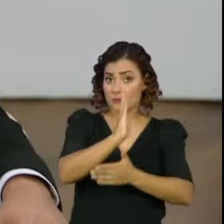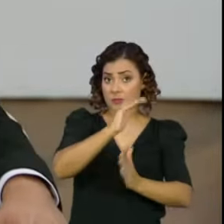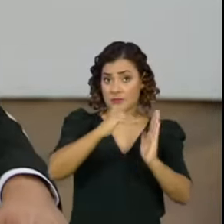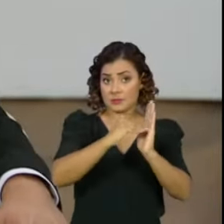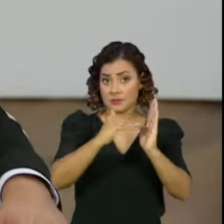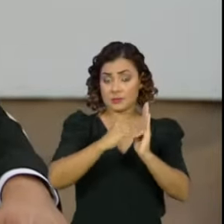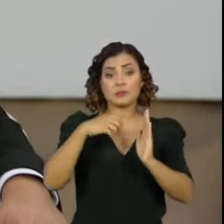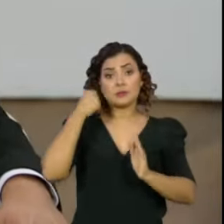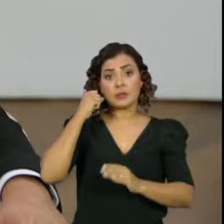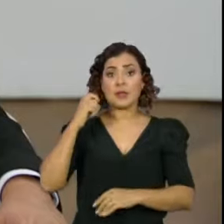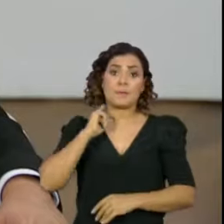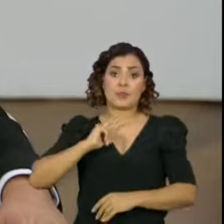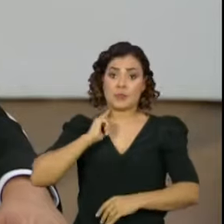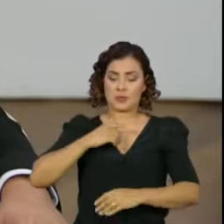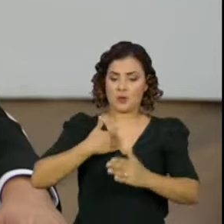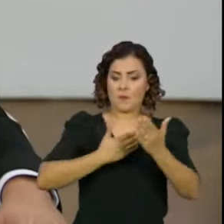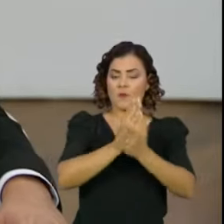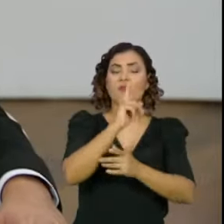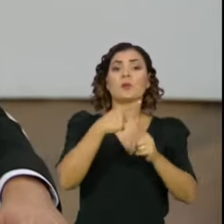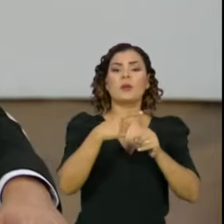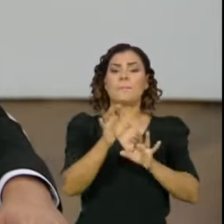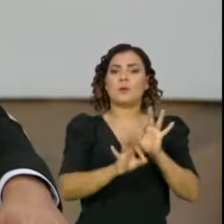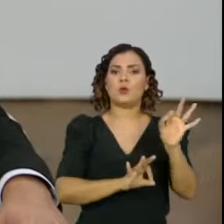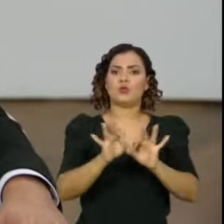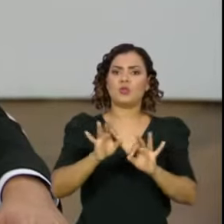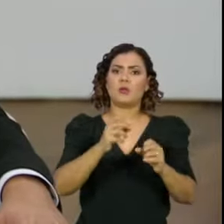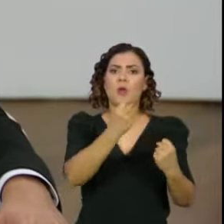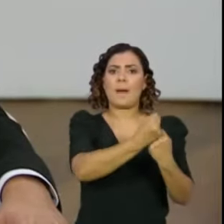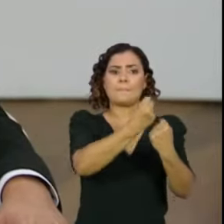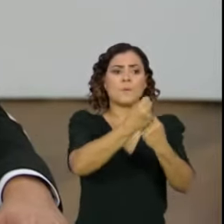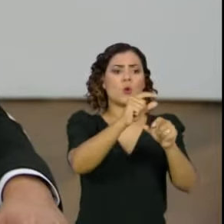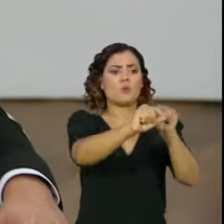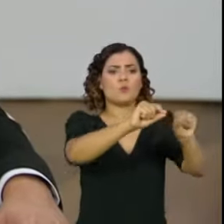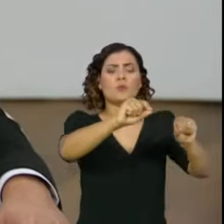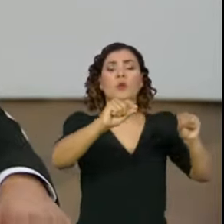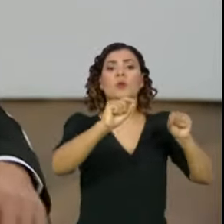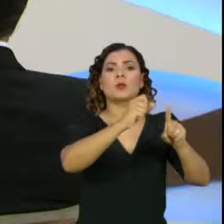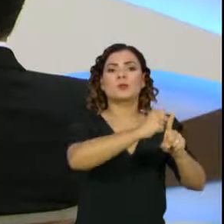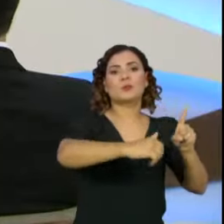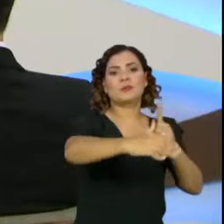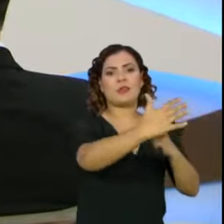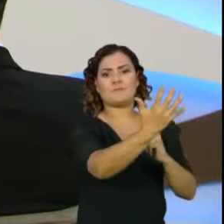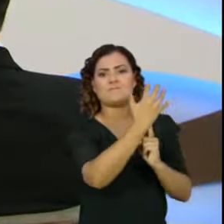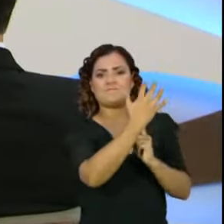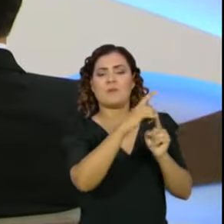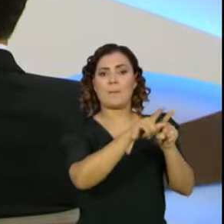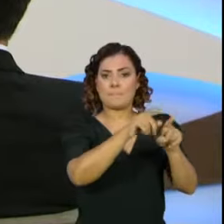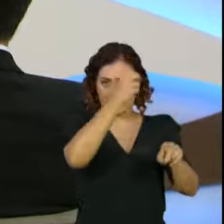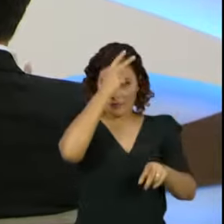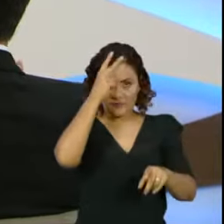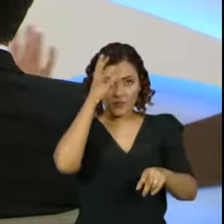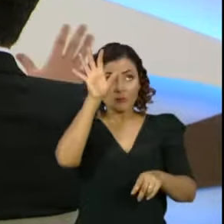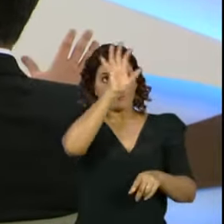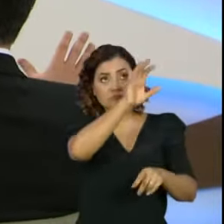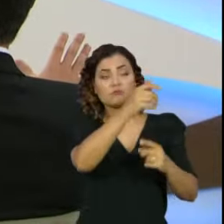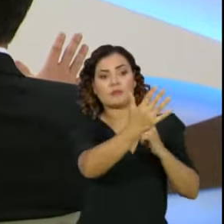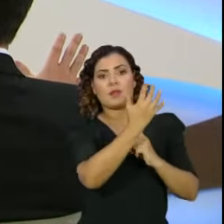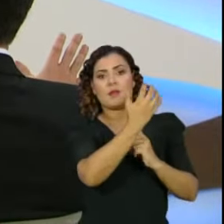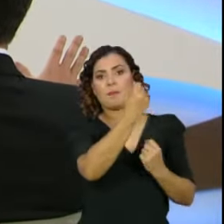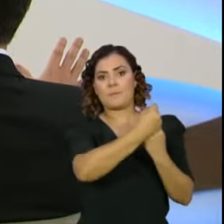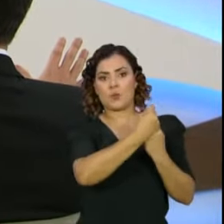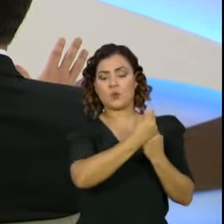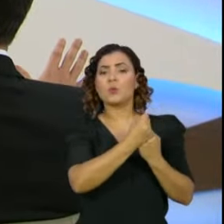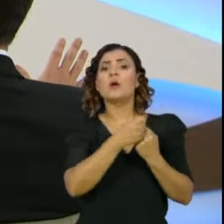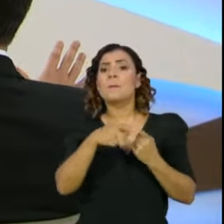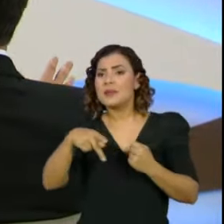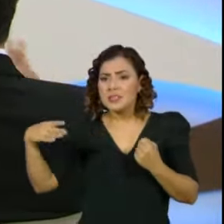República por Minas Gerais num projeto que contou muito com apoio maciço da sociedade, prefeitos municipais, sem apoio